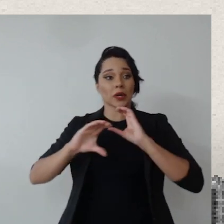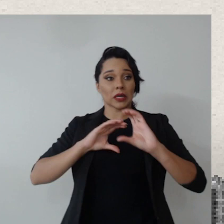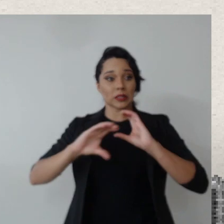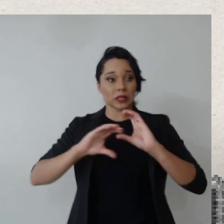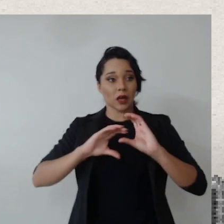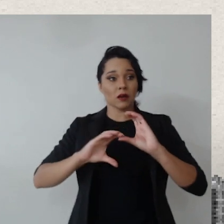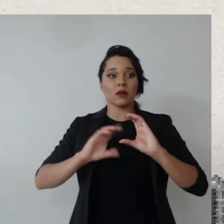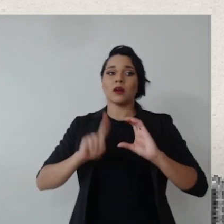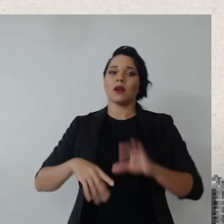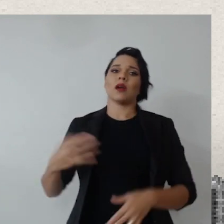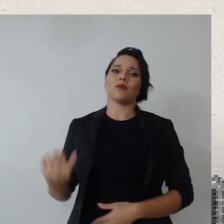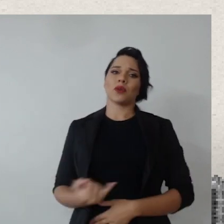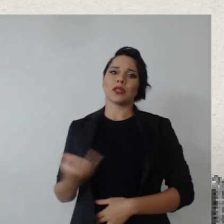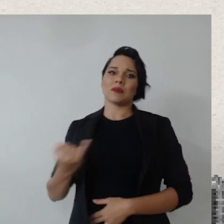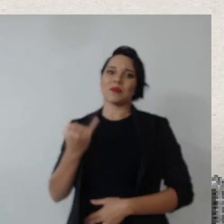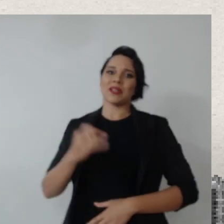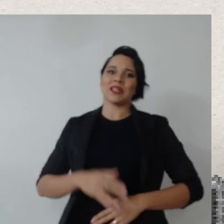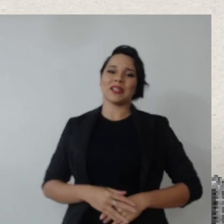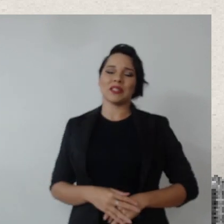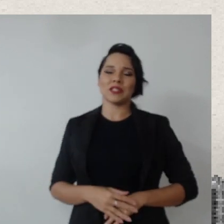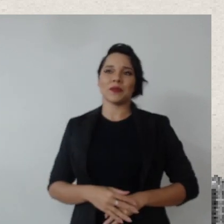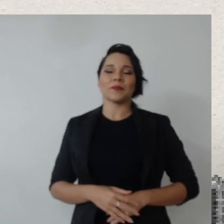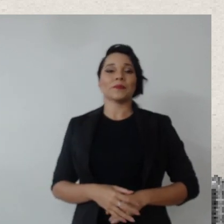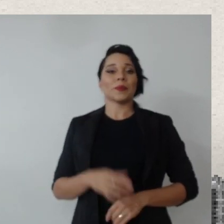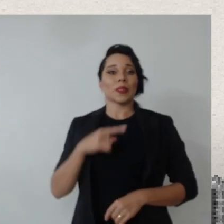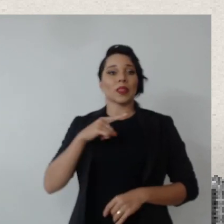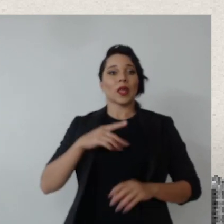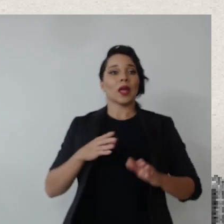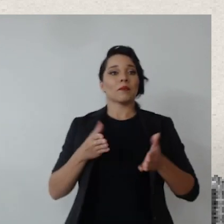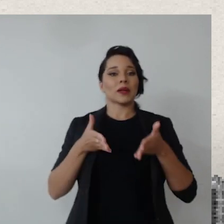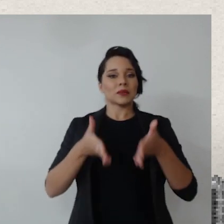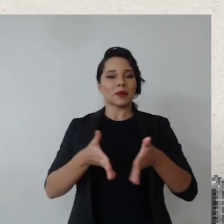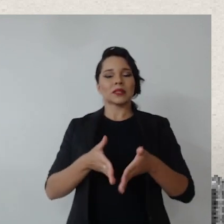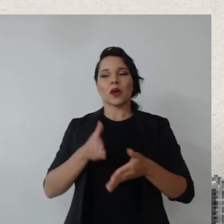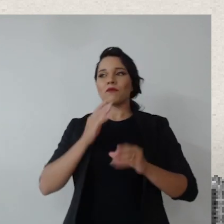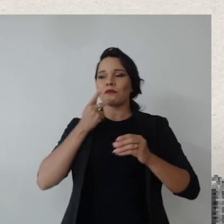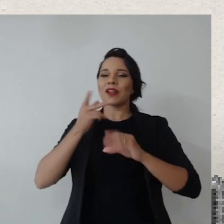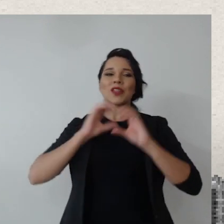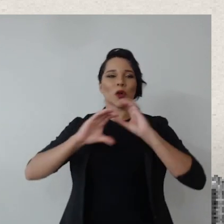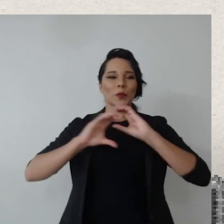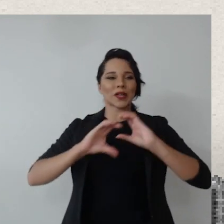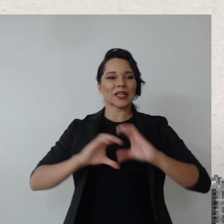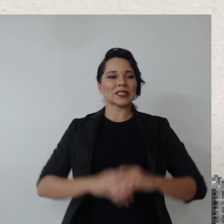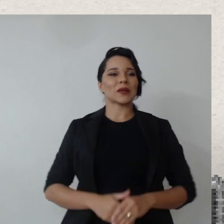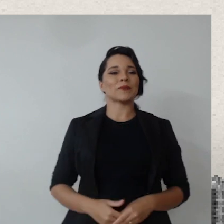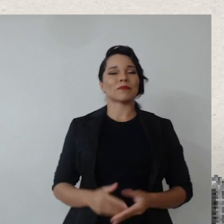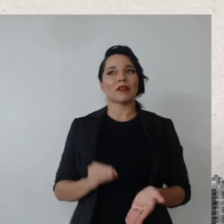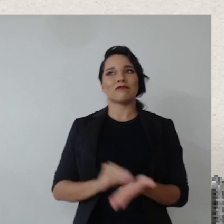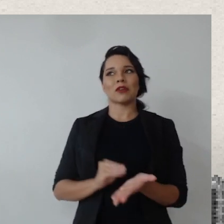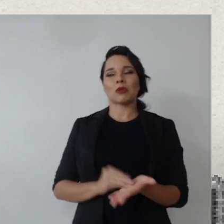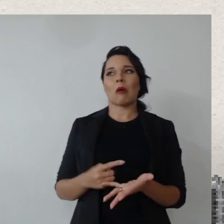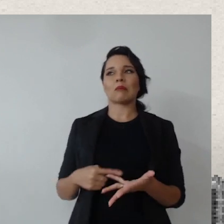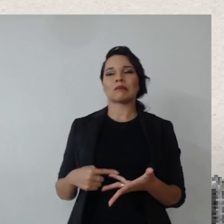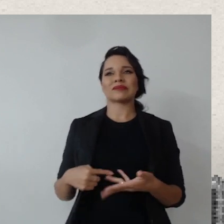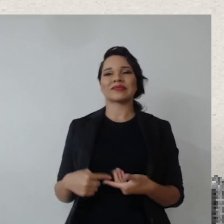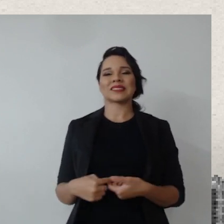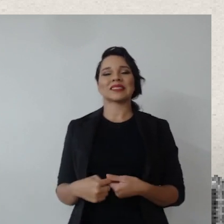comunicação é muito importante ter a participação, aí eu falei da comunicação, faltou isso também,